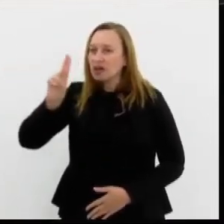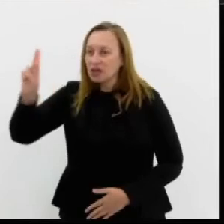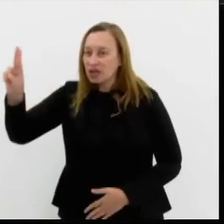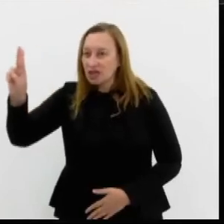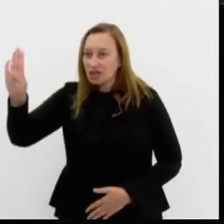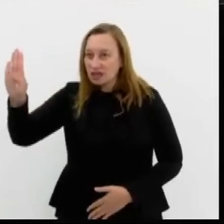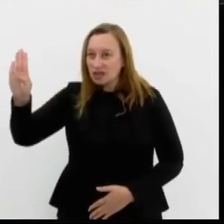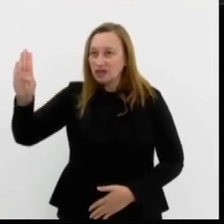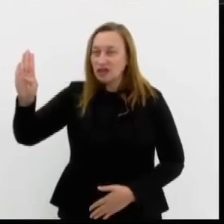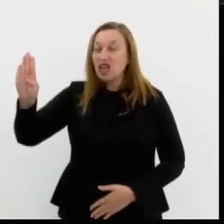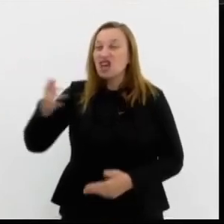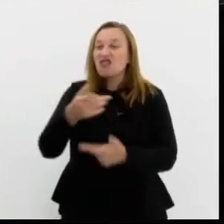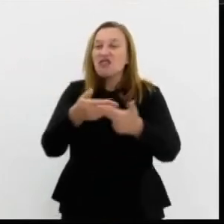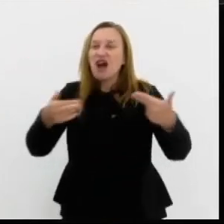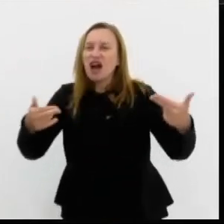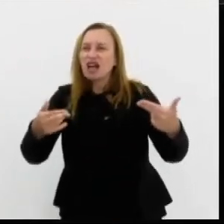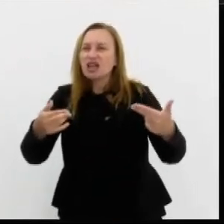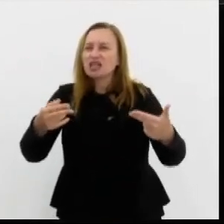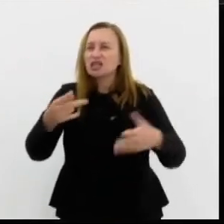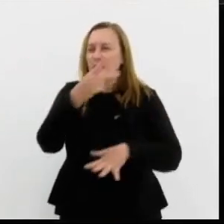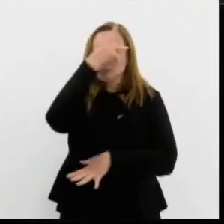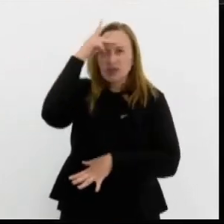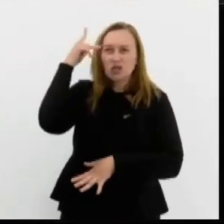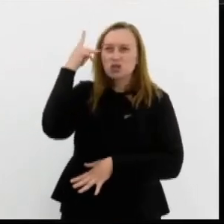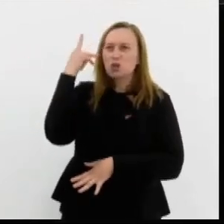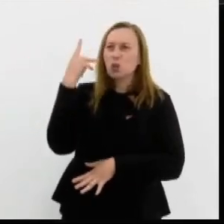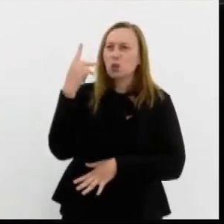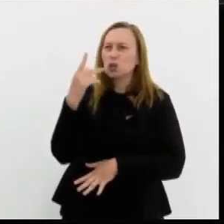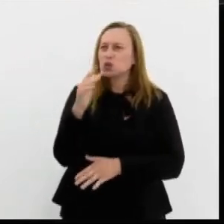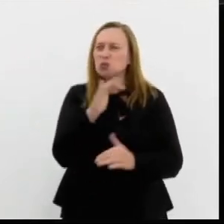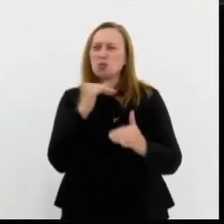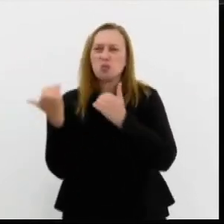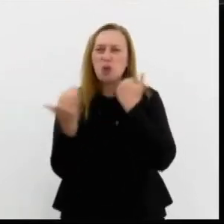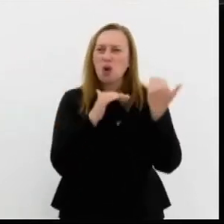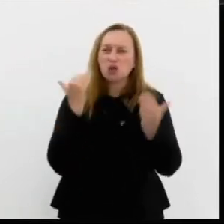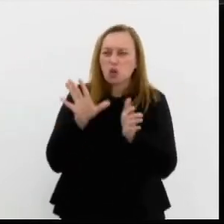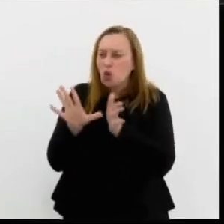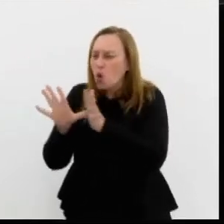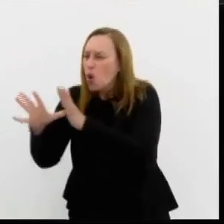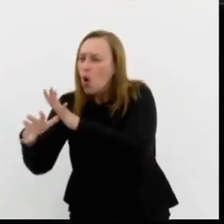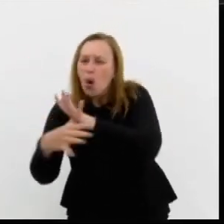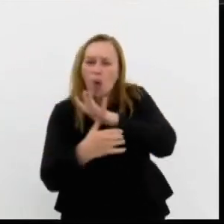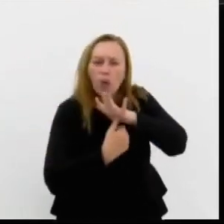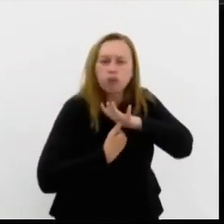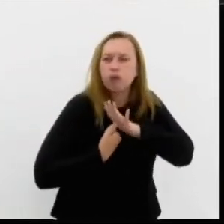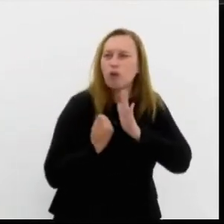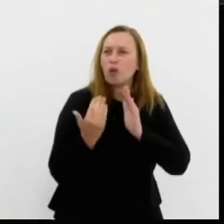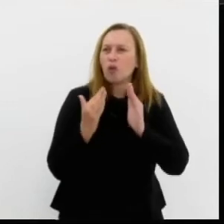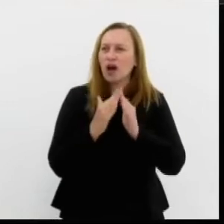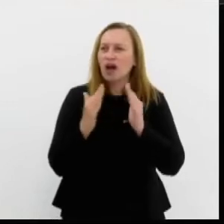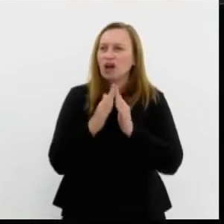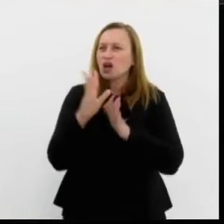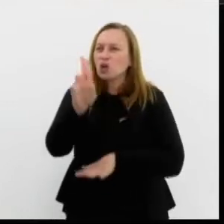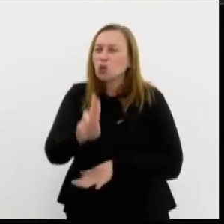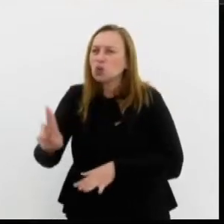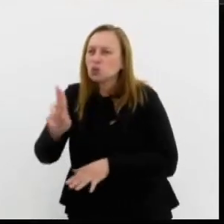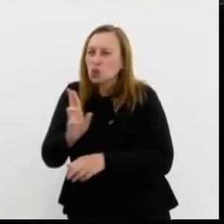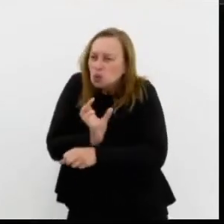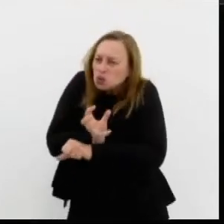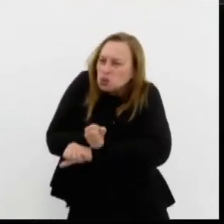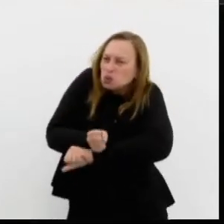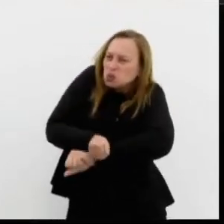Levou milhões de pessoas para guetos, roubou suas propriedades, as usou como trabalhadores